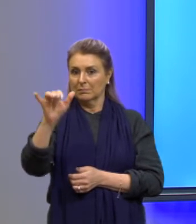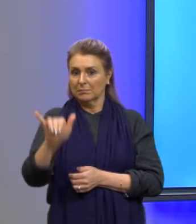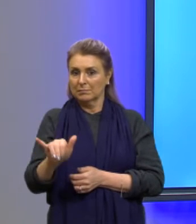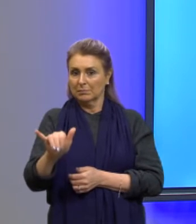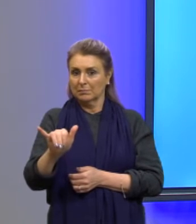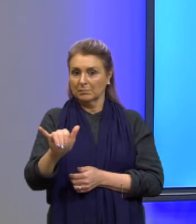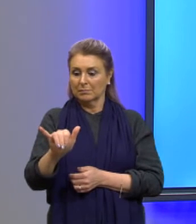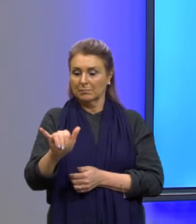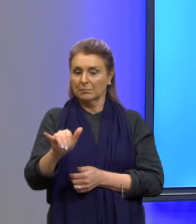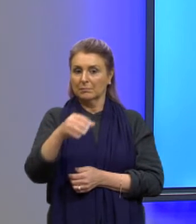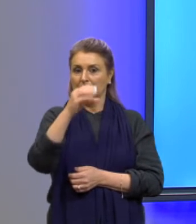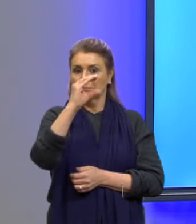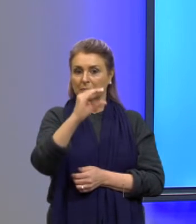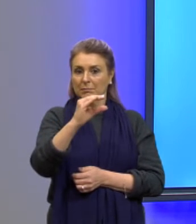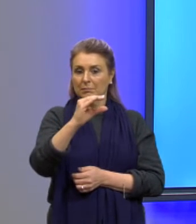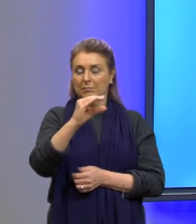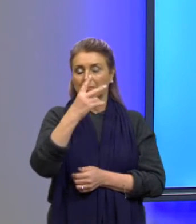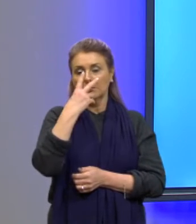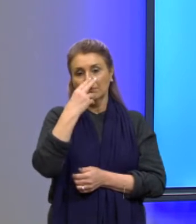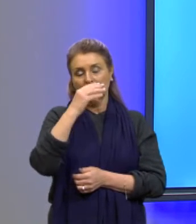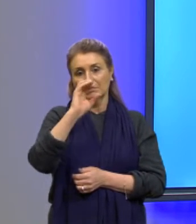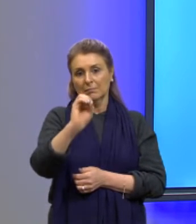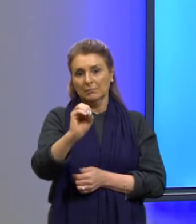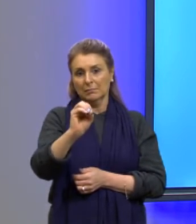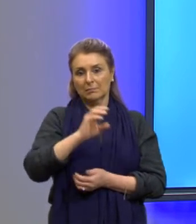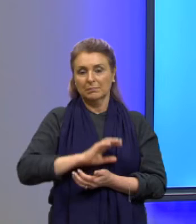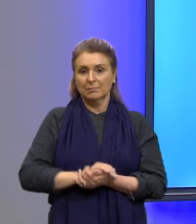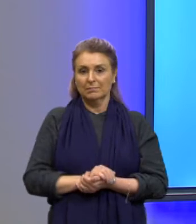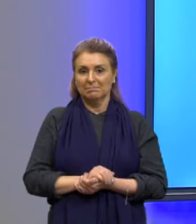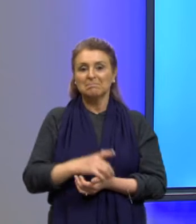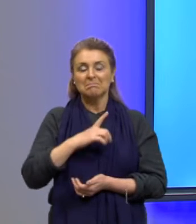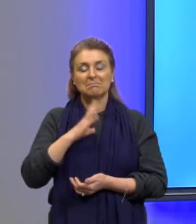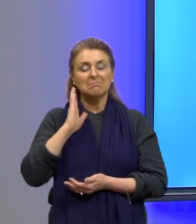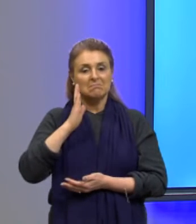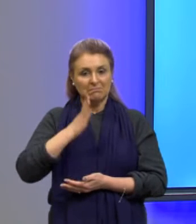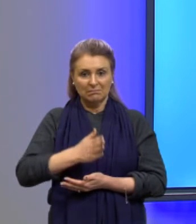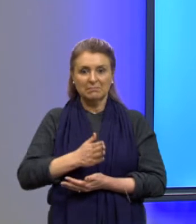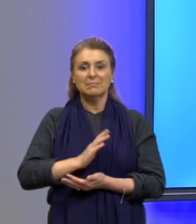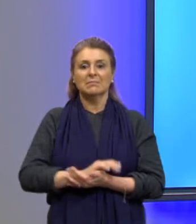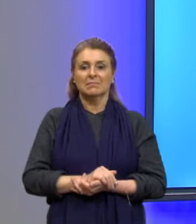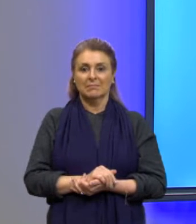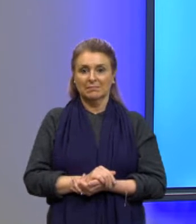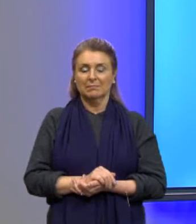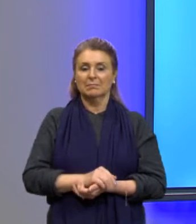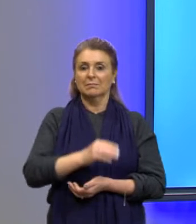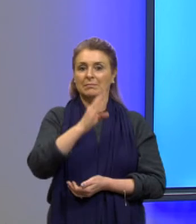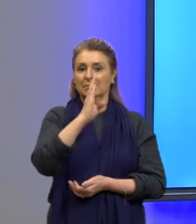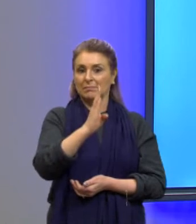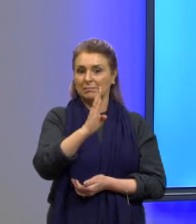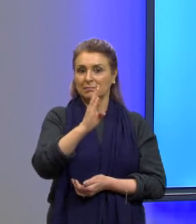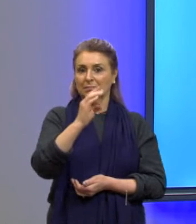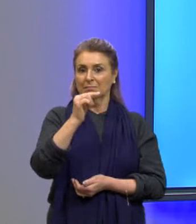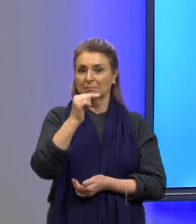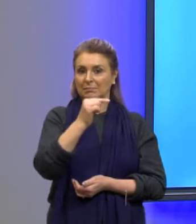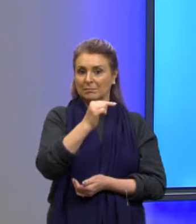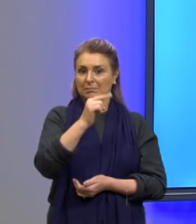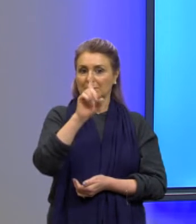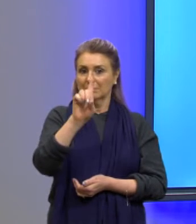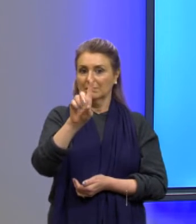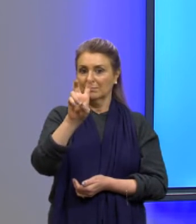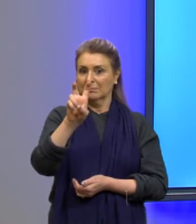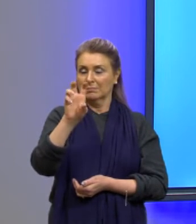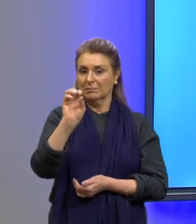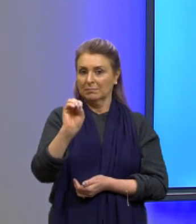eu tenho que o C é 0 então eu já tinha lá que o meu o meu B era menos 150